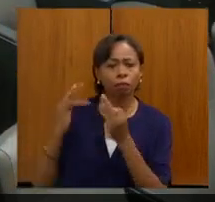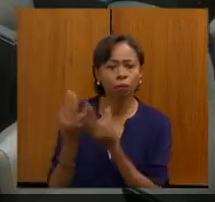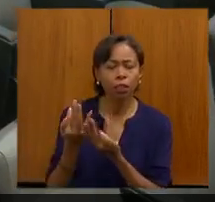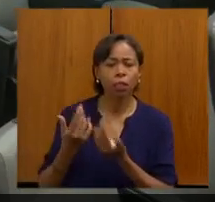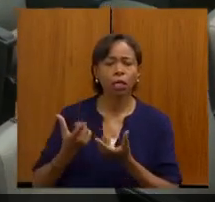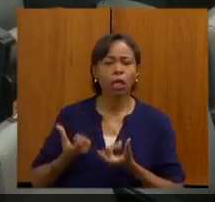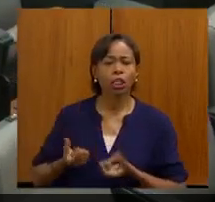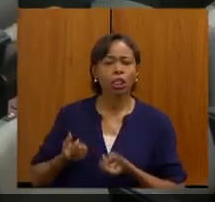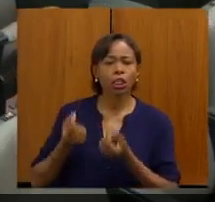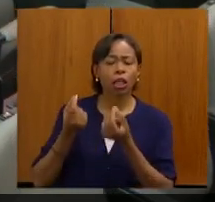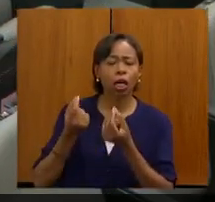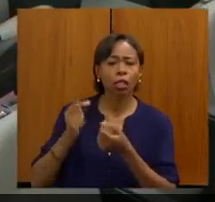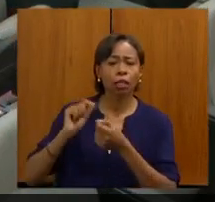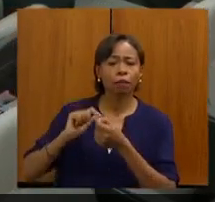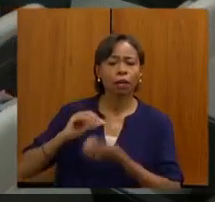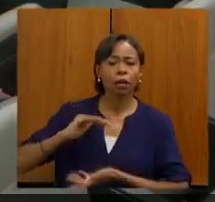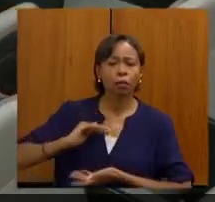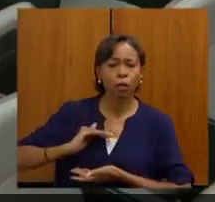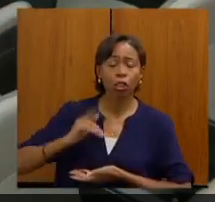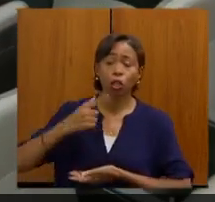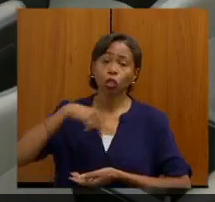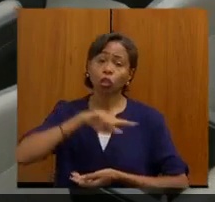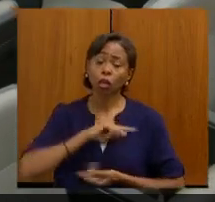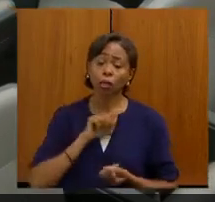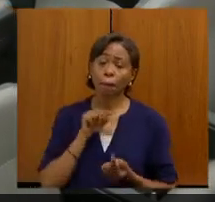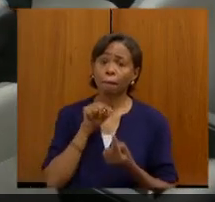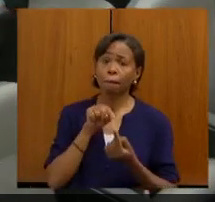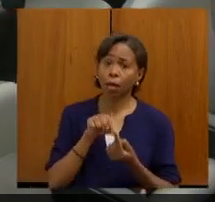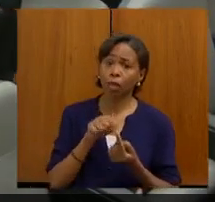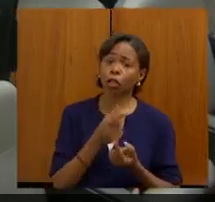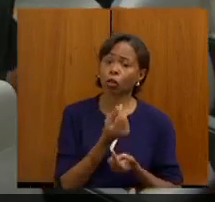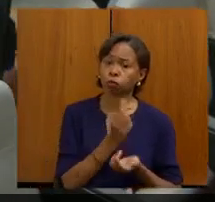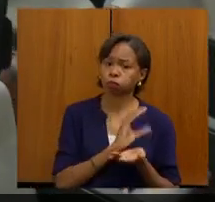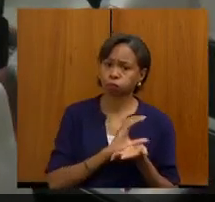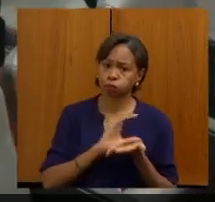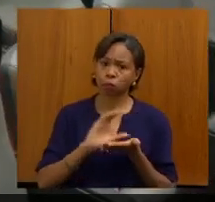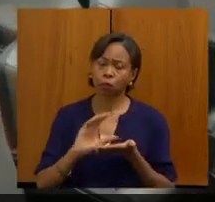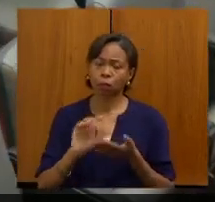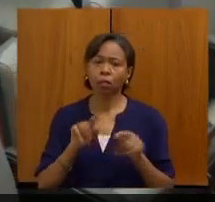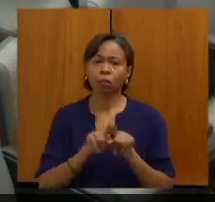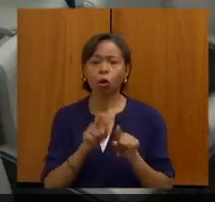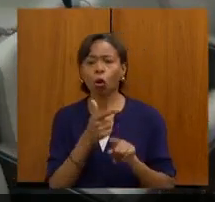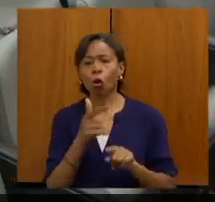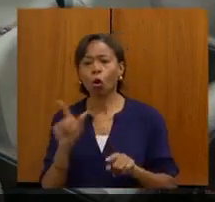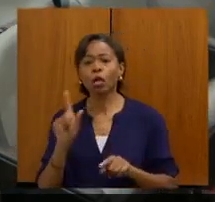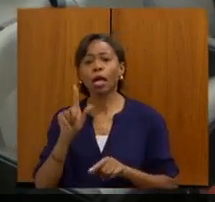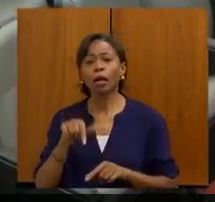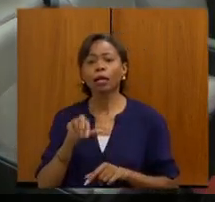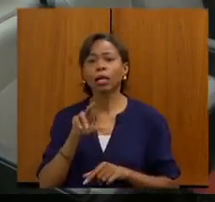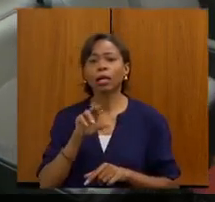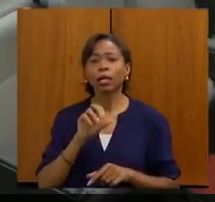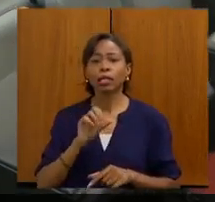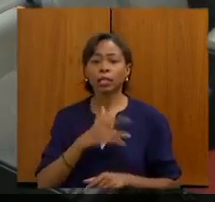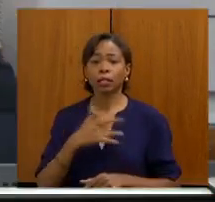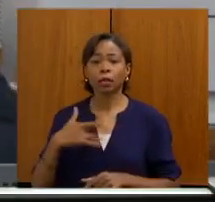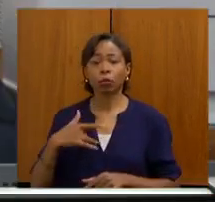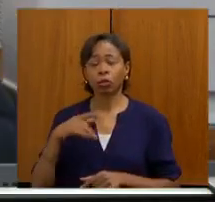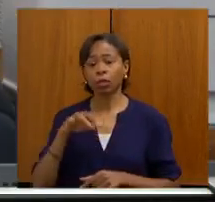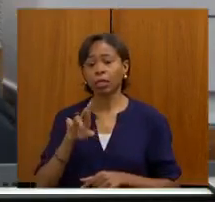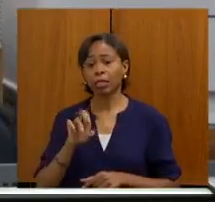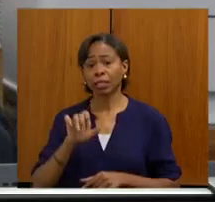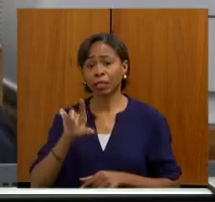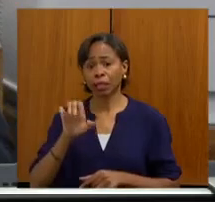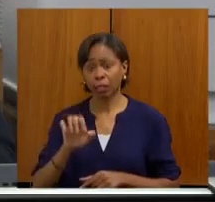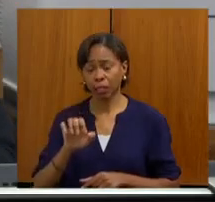metas que a gente vai pactuando com o cofinanciamento. E a outra política que nós criamos, que se chama Saúde em Rede, que são 100 milhões de reais, é que a gente